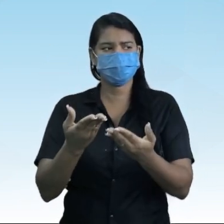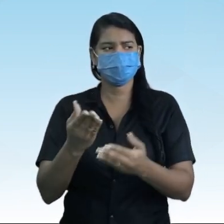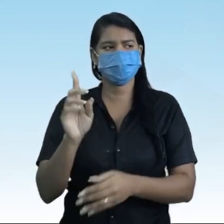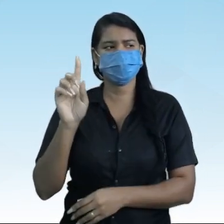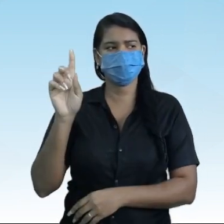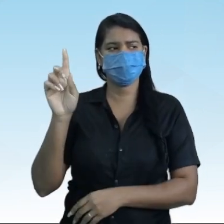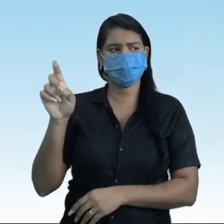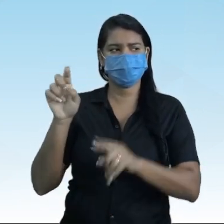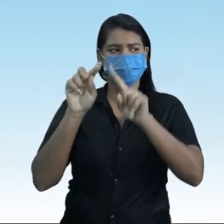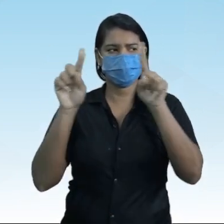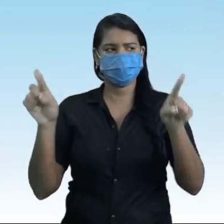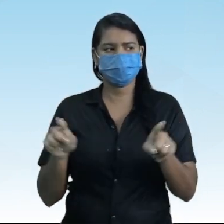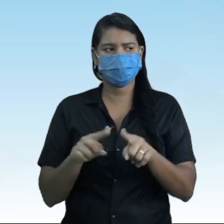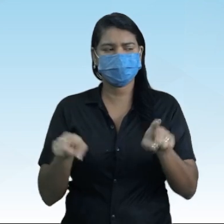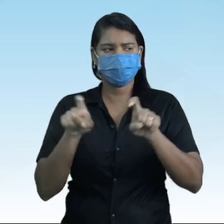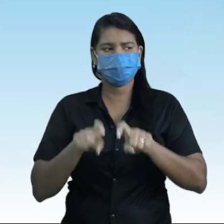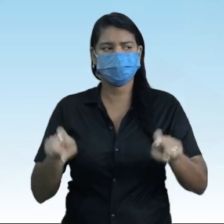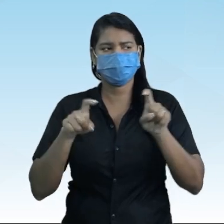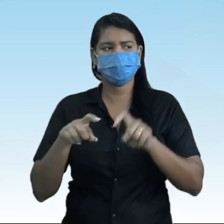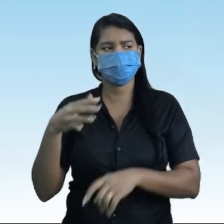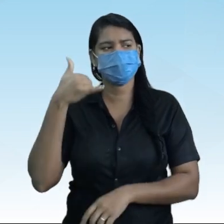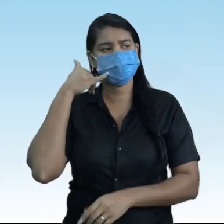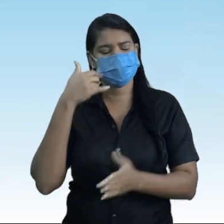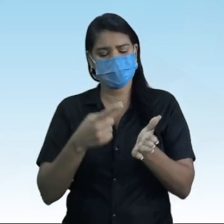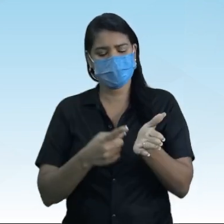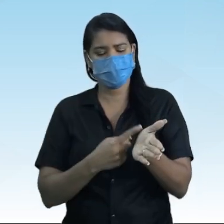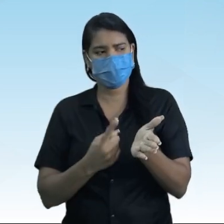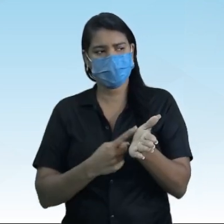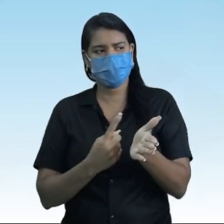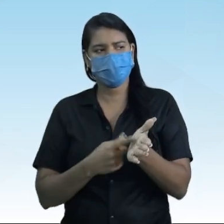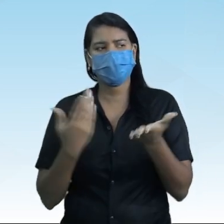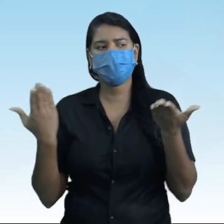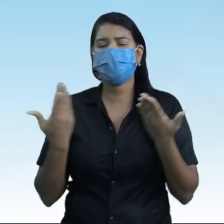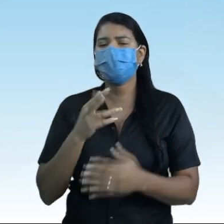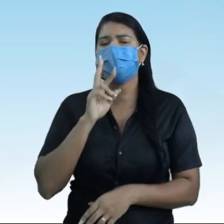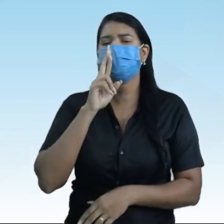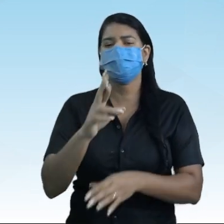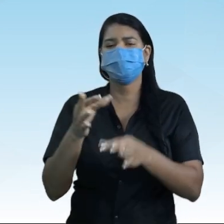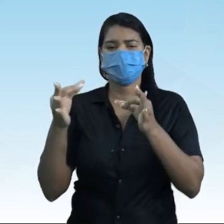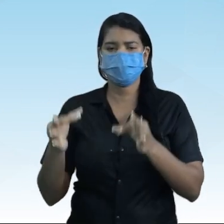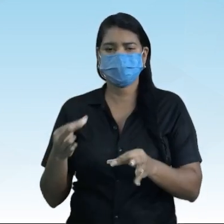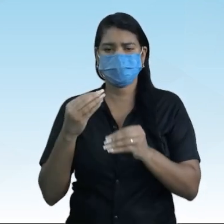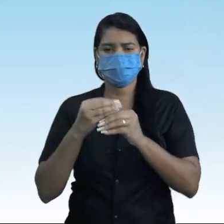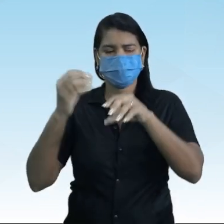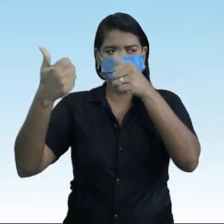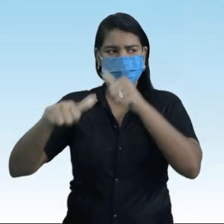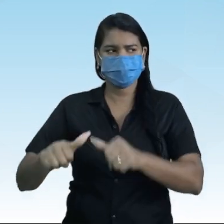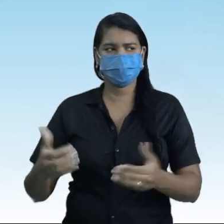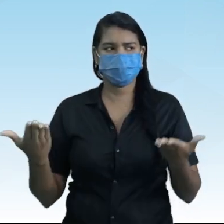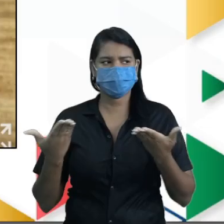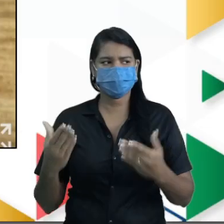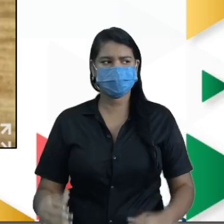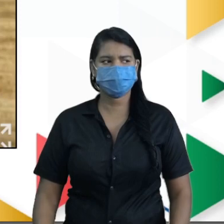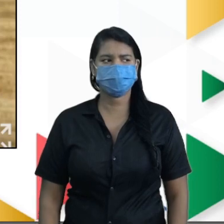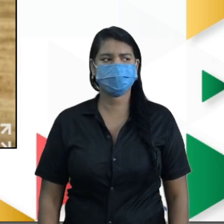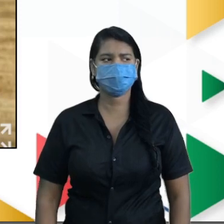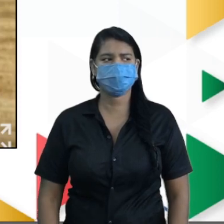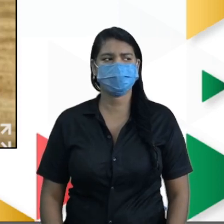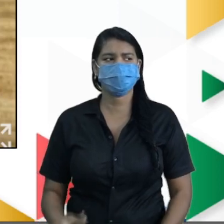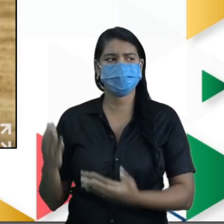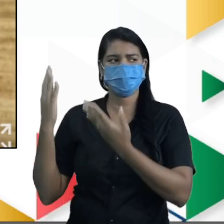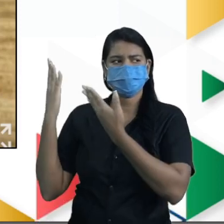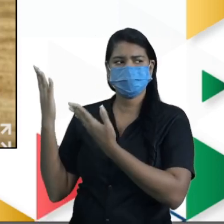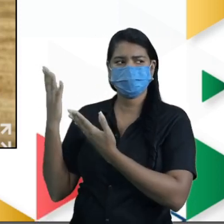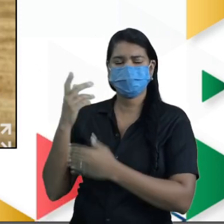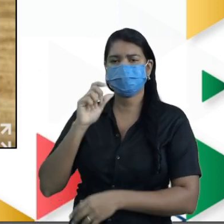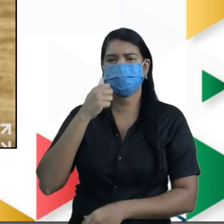lá na tela do teu computador, do teu celular. Qual a resposta correta. Vamos verificar comigo, então? Qual o suco é mais